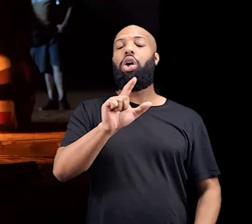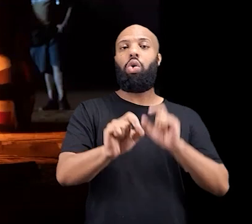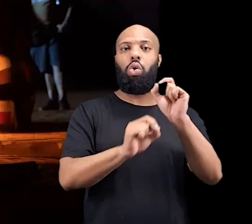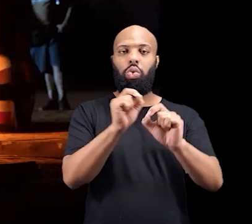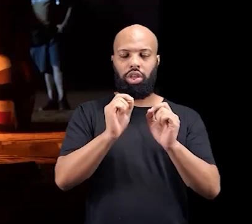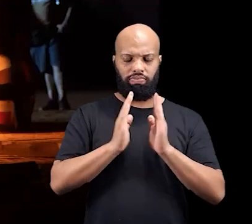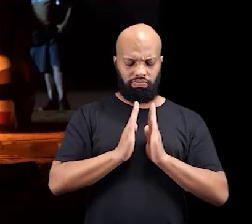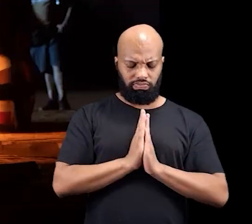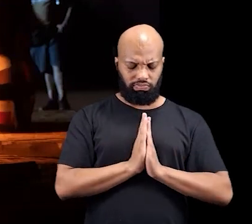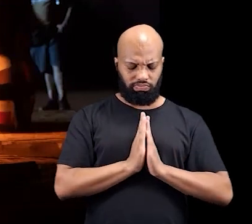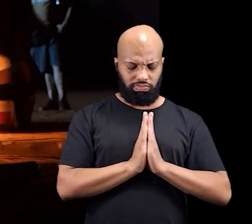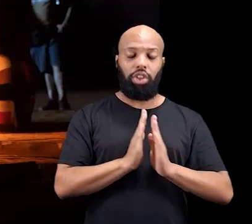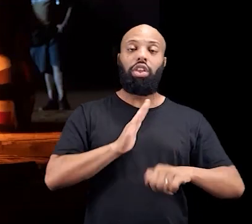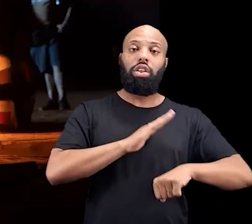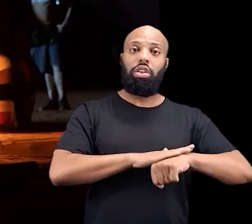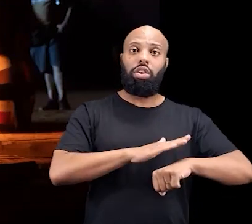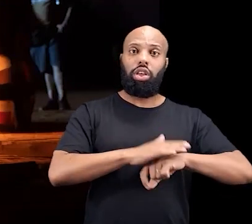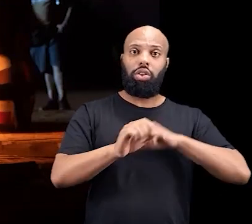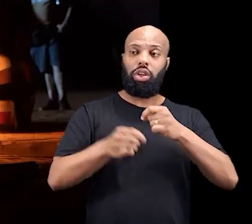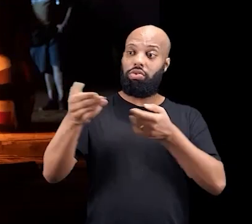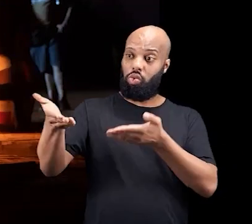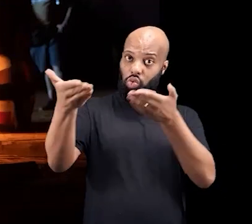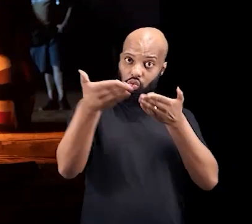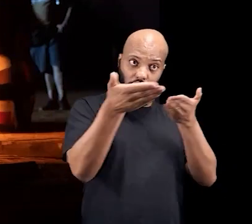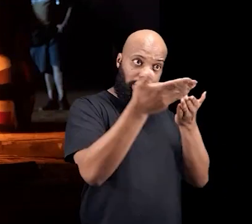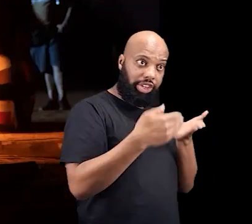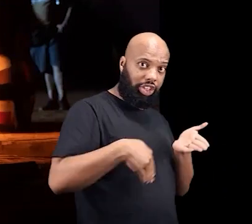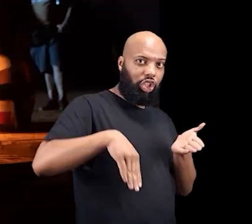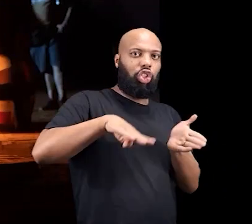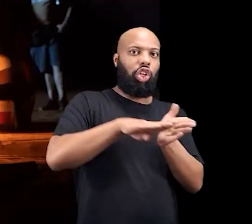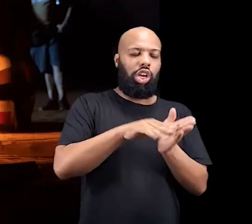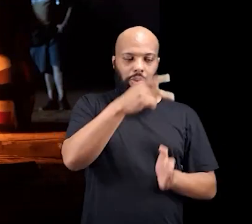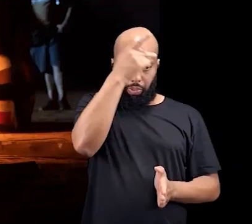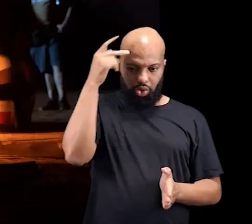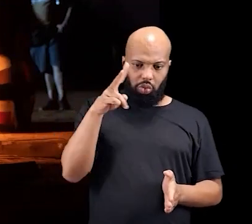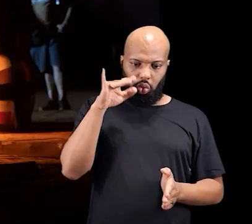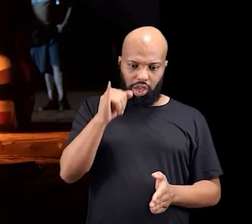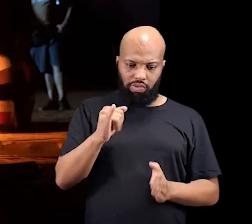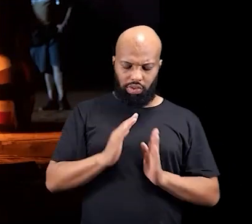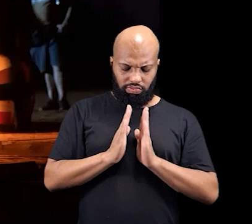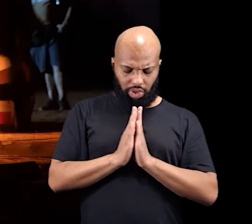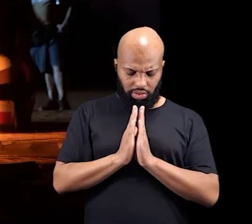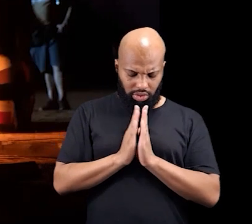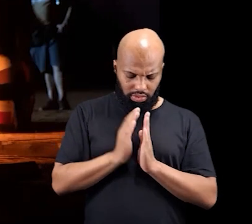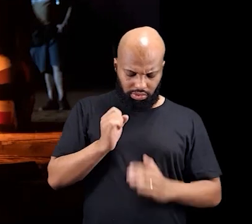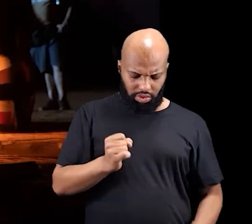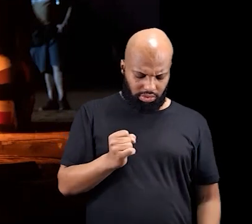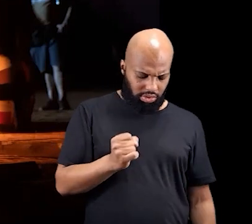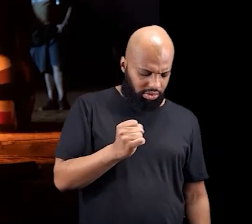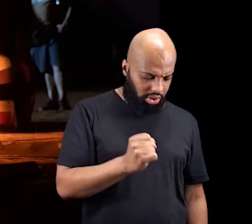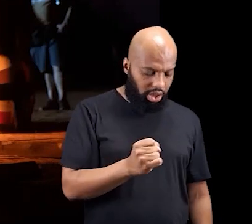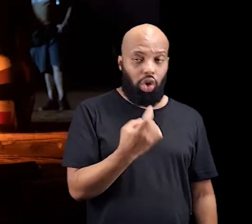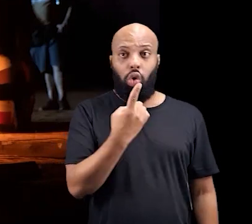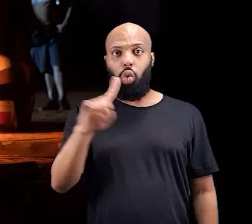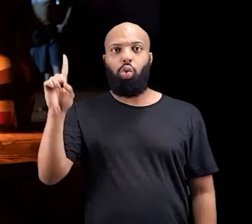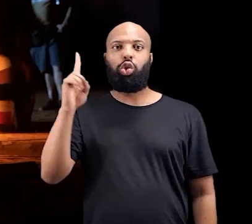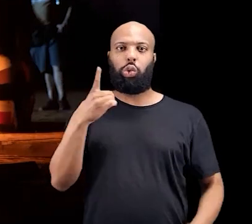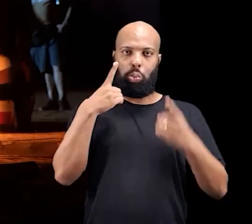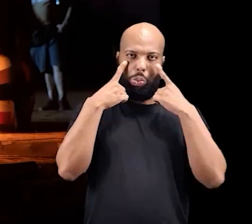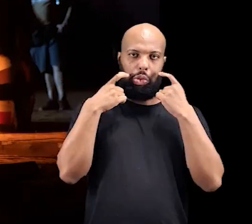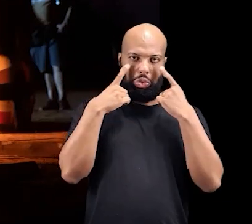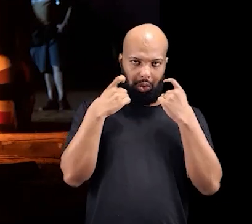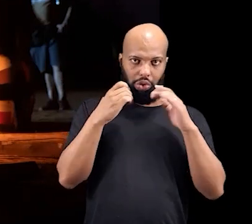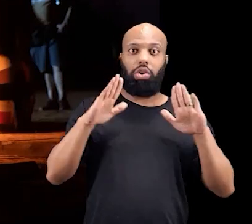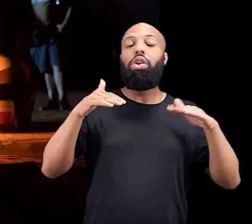que é as rezas, né? Que é quando chegam os convidados, os rezadores para poder acontecer esse